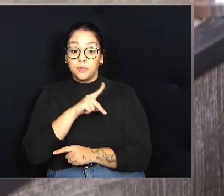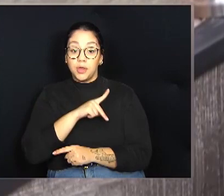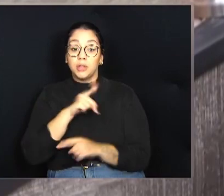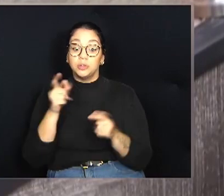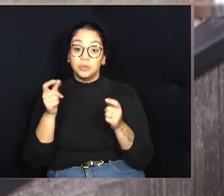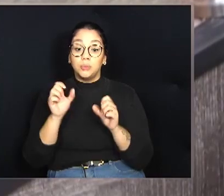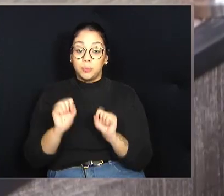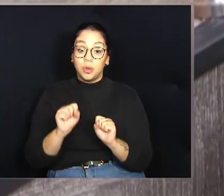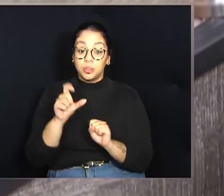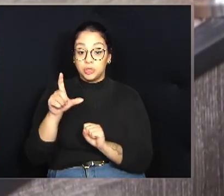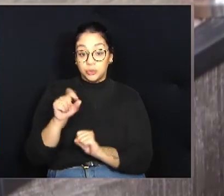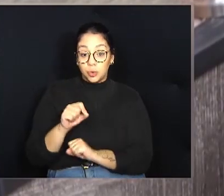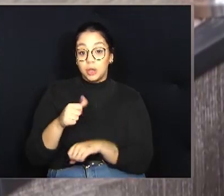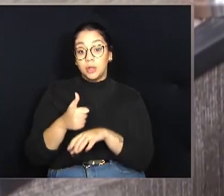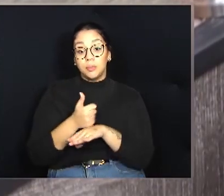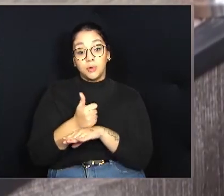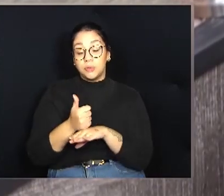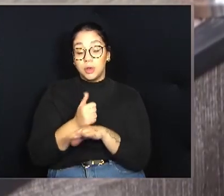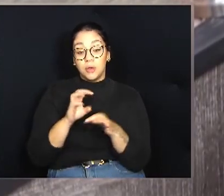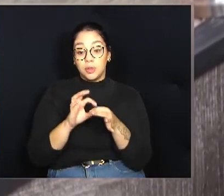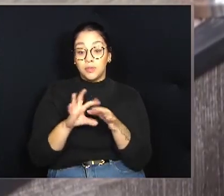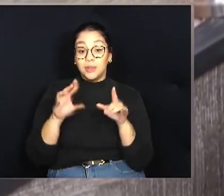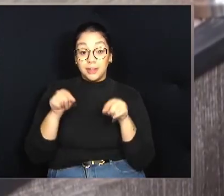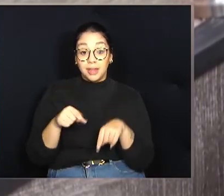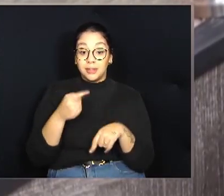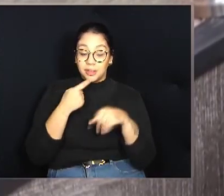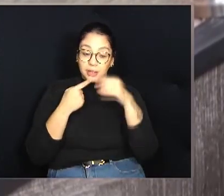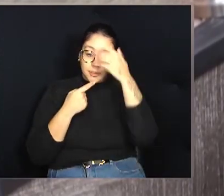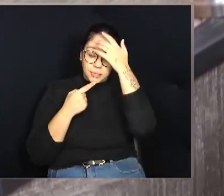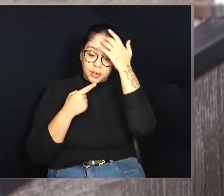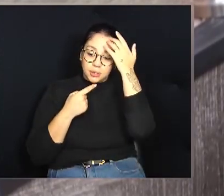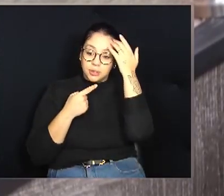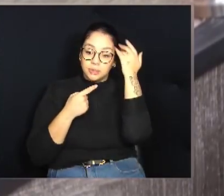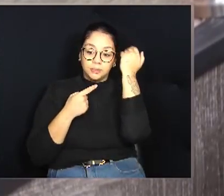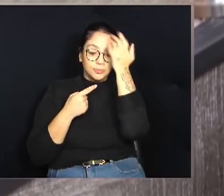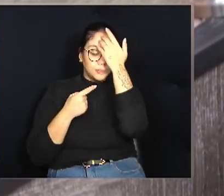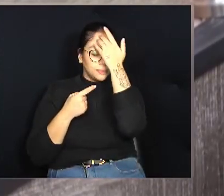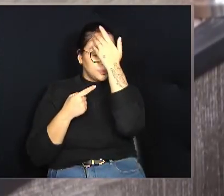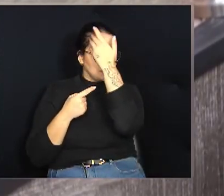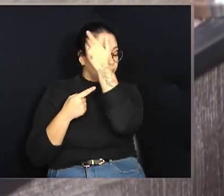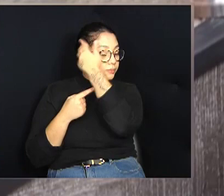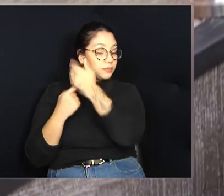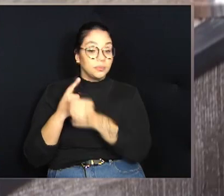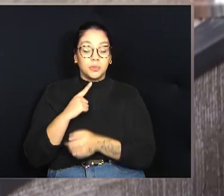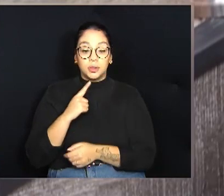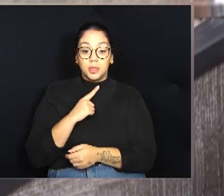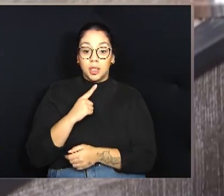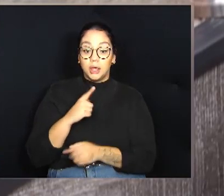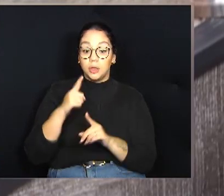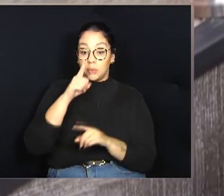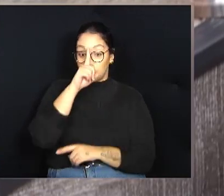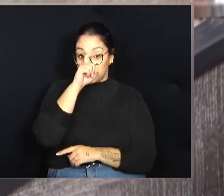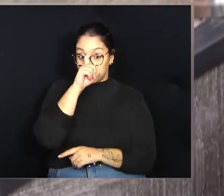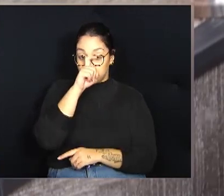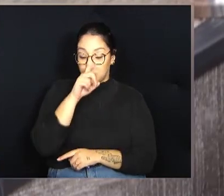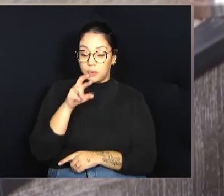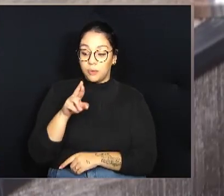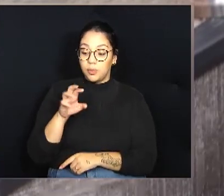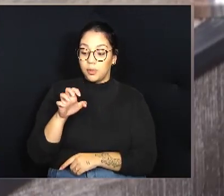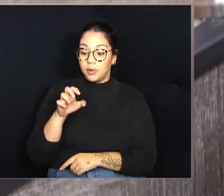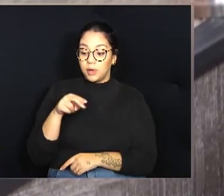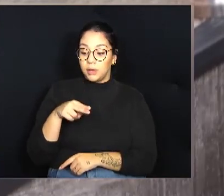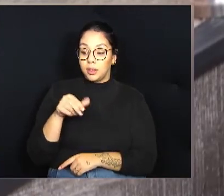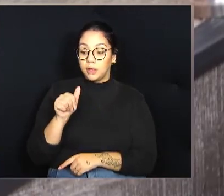profissionais, né, da sua livre escolha. E aqui em Campinas existe um hospital, que Hospital Renascença, que está proibindo